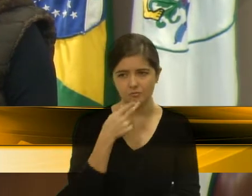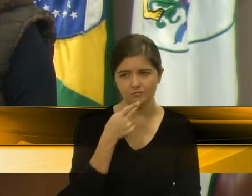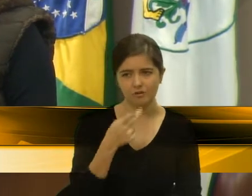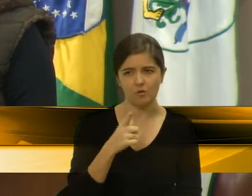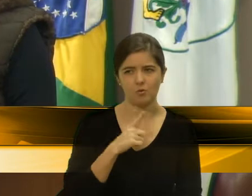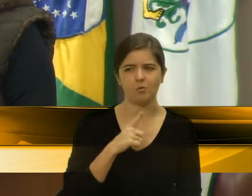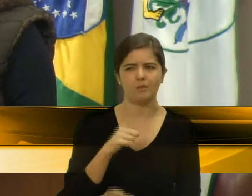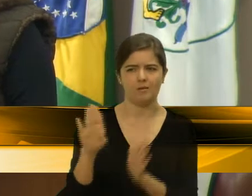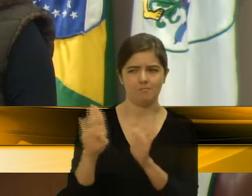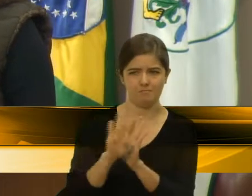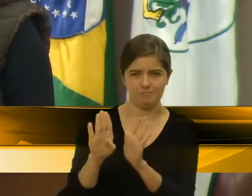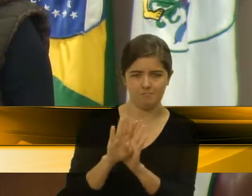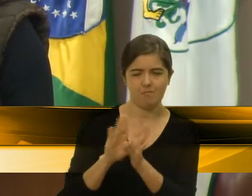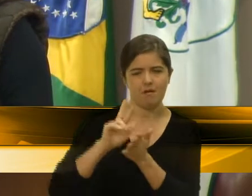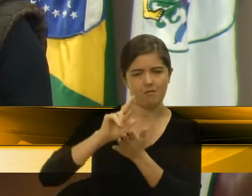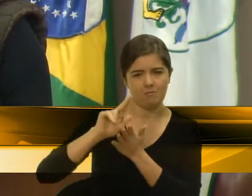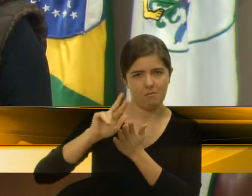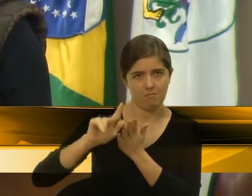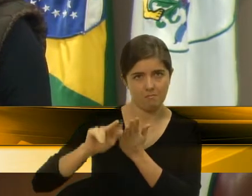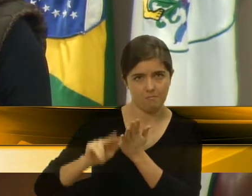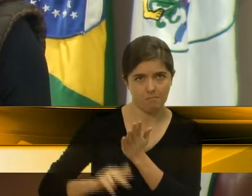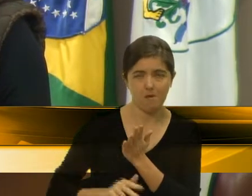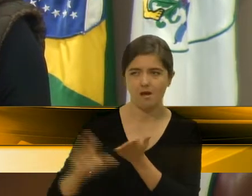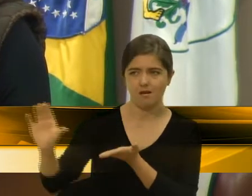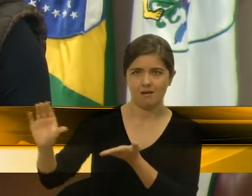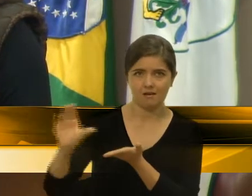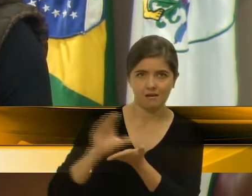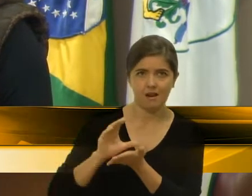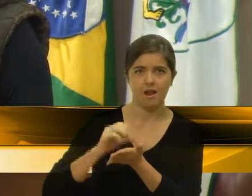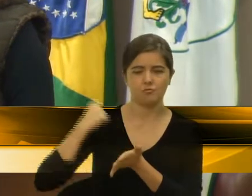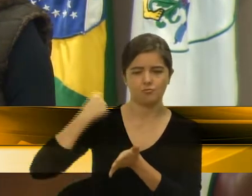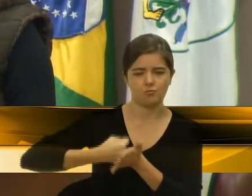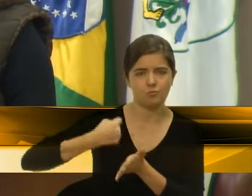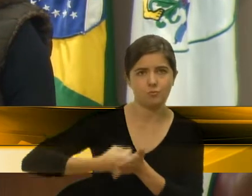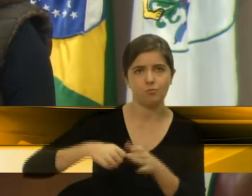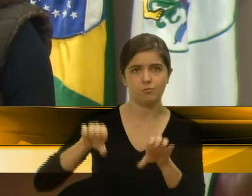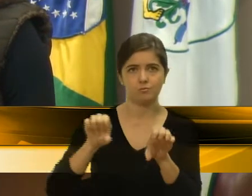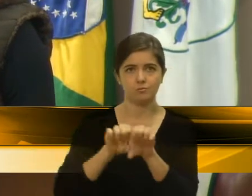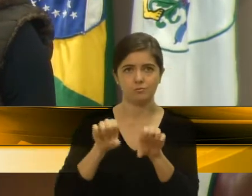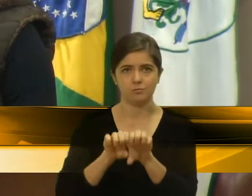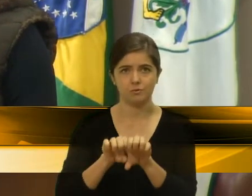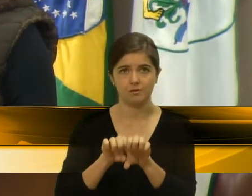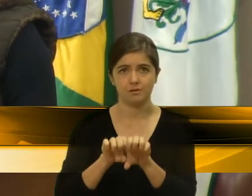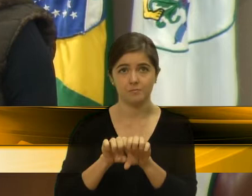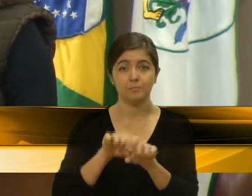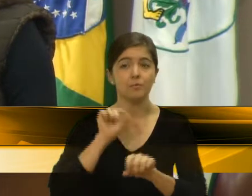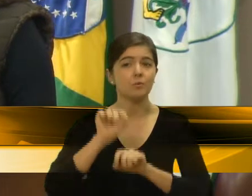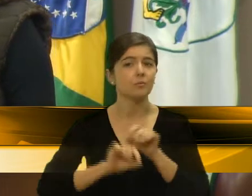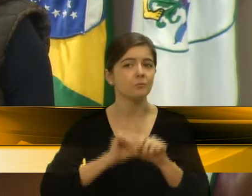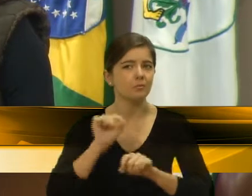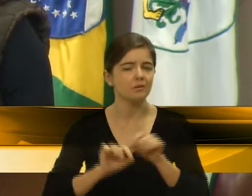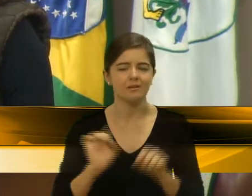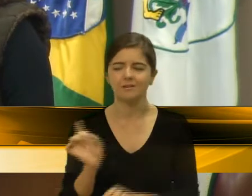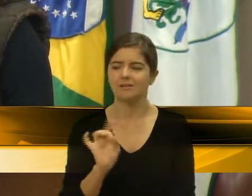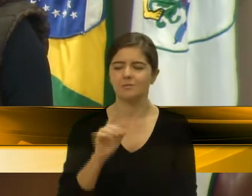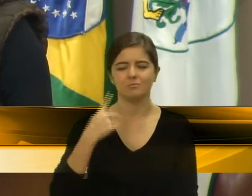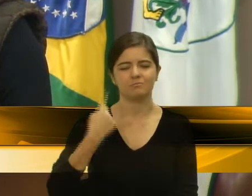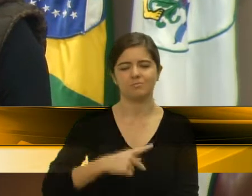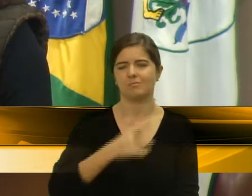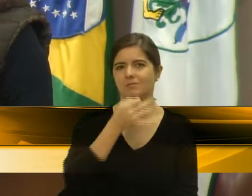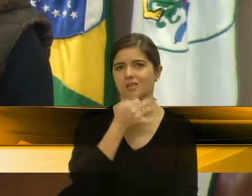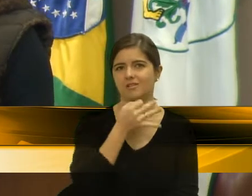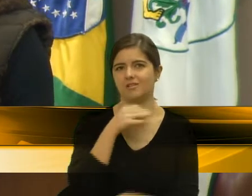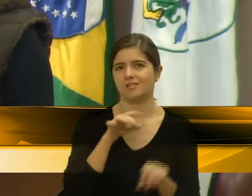linhas de créditos, toda essa questão dessas lutas pela infraestrutura, elas abarcam não apenas a nossa cidade,